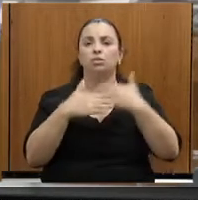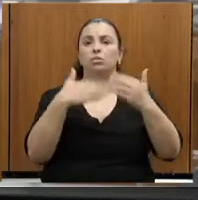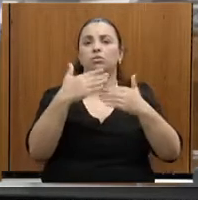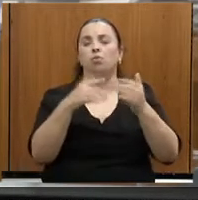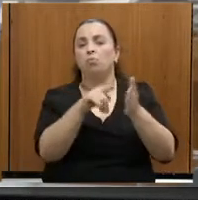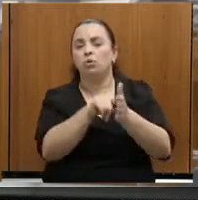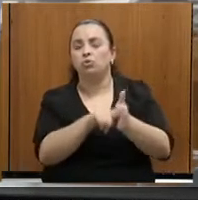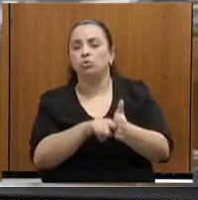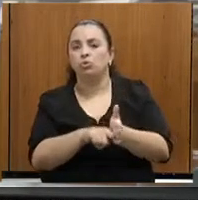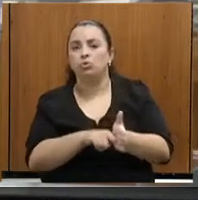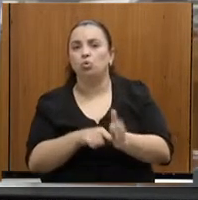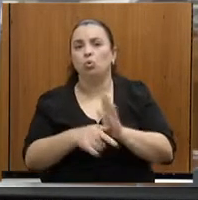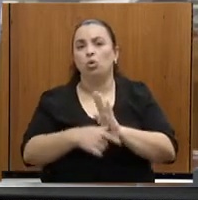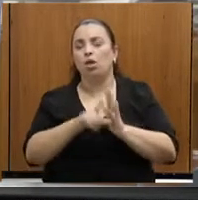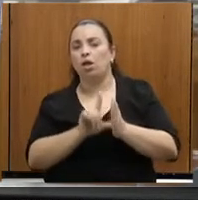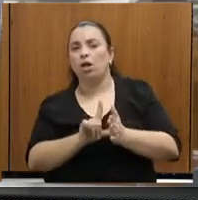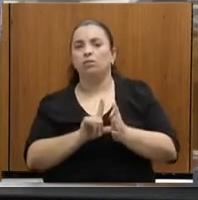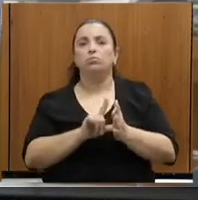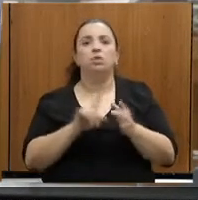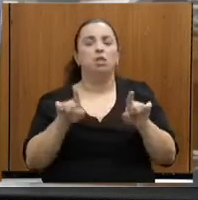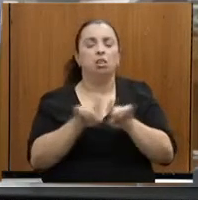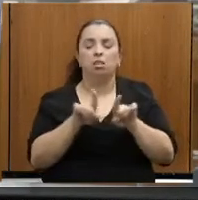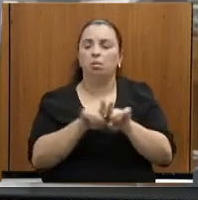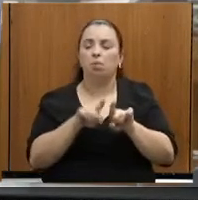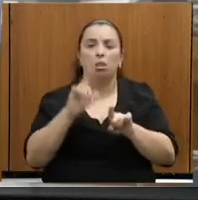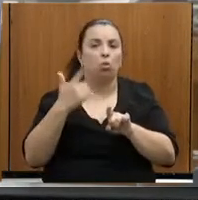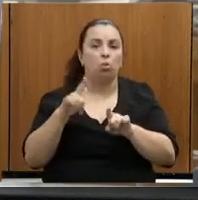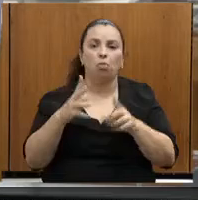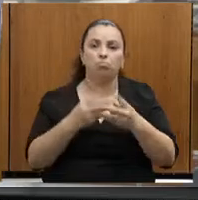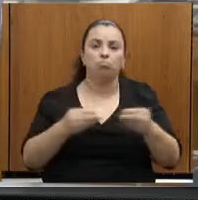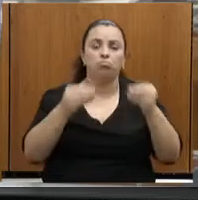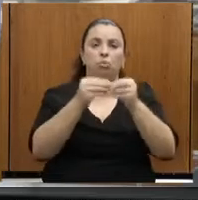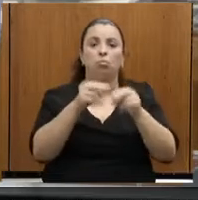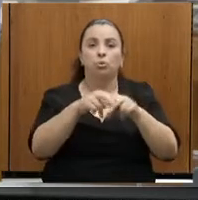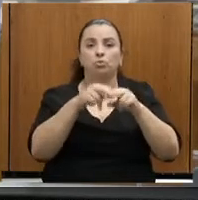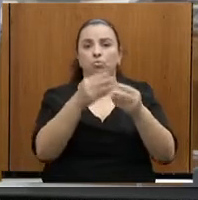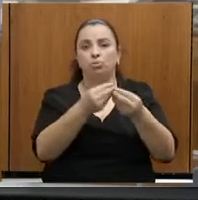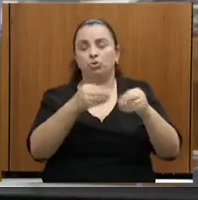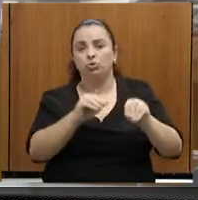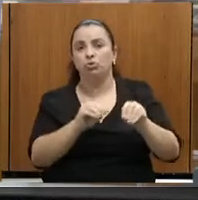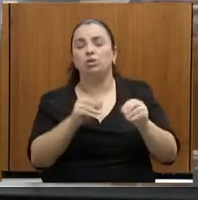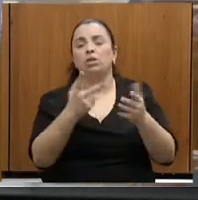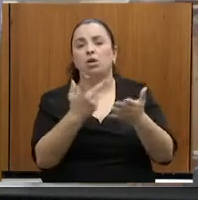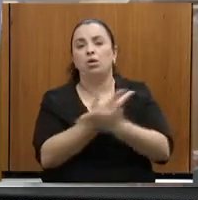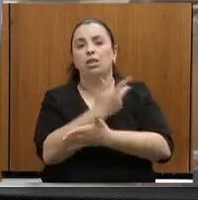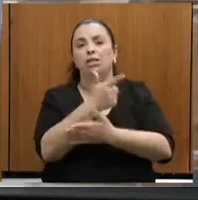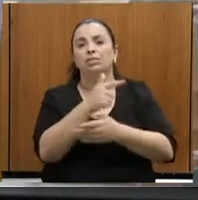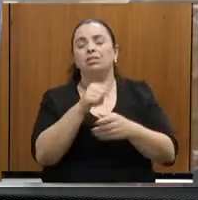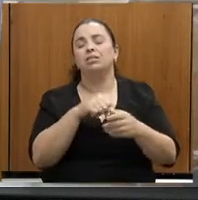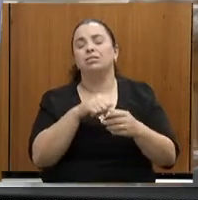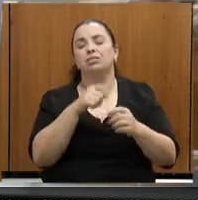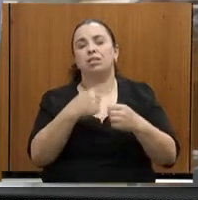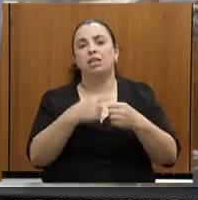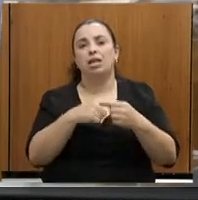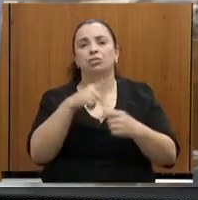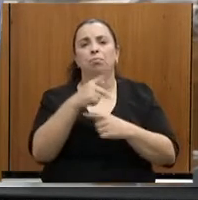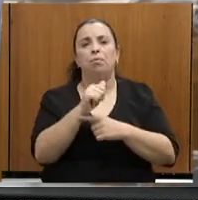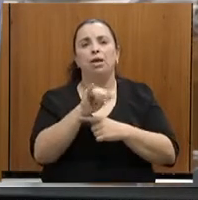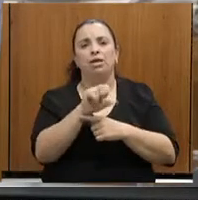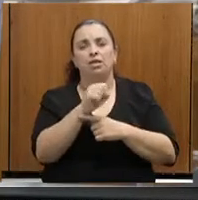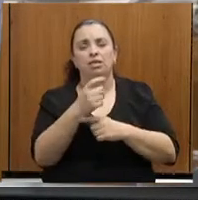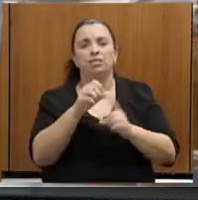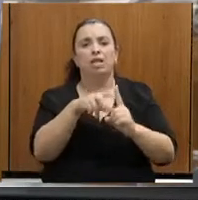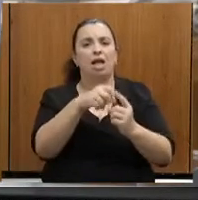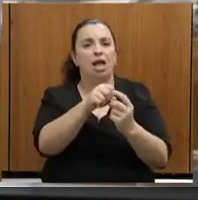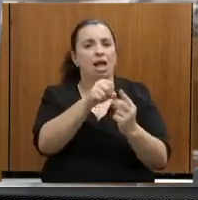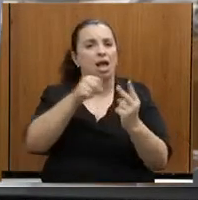relevância espeleológica e sem a devida compensação ambiental pelo dano causado na cidade de País, Arcos e Córrego Fundo, conhecidas mundialmente